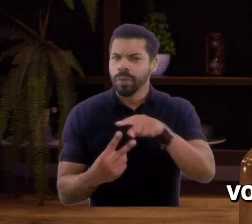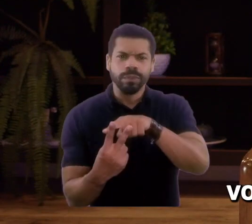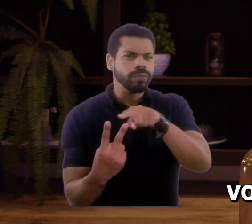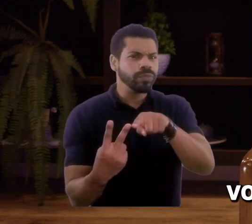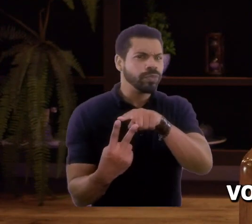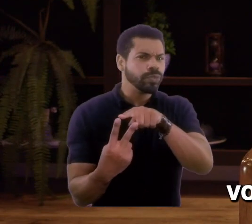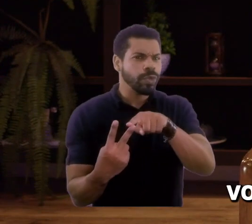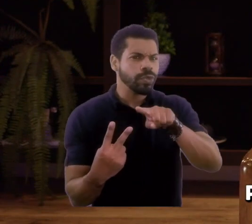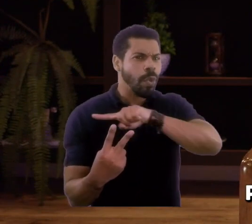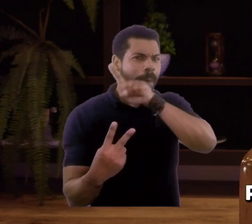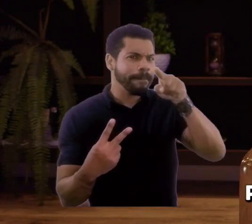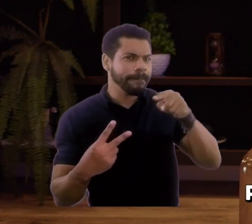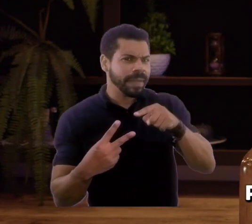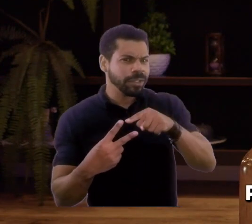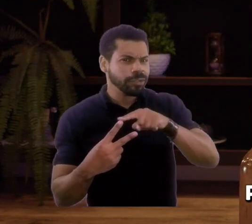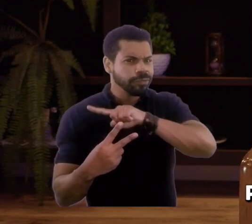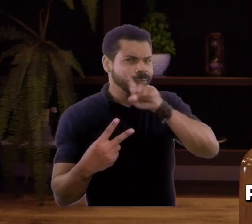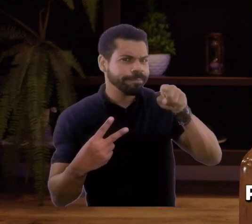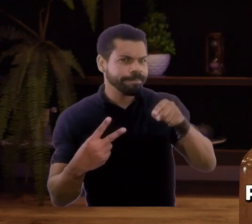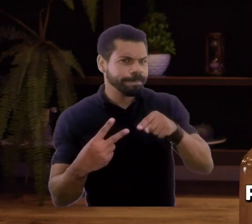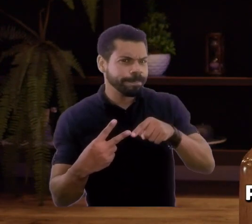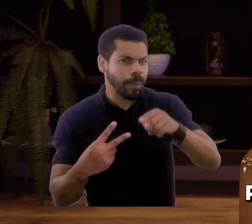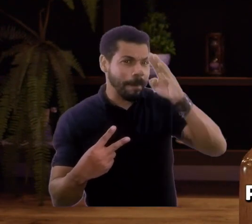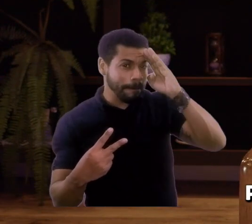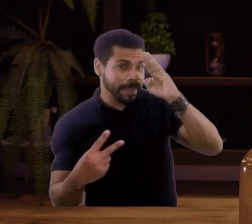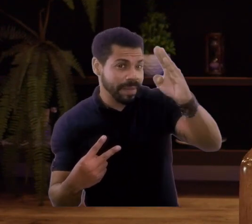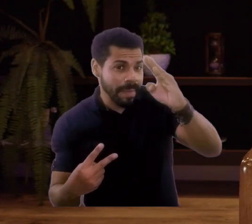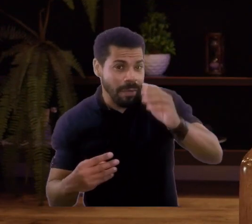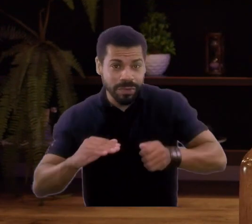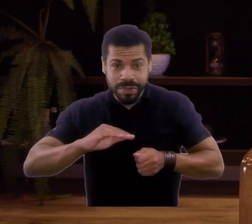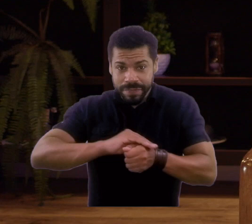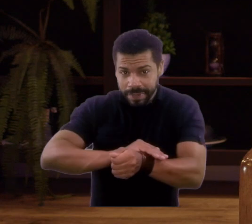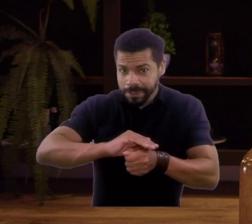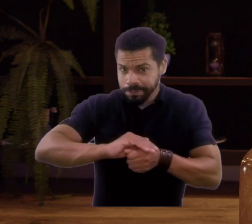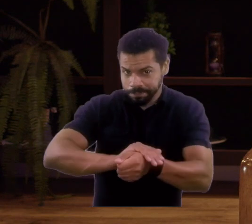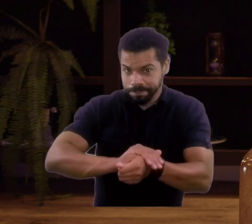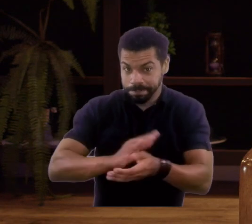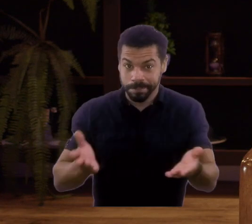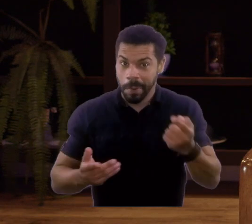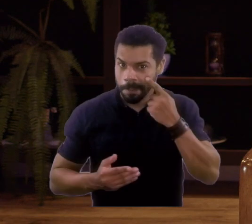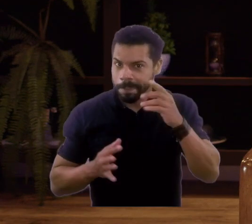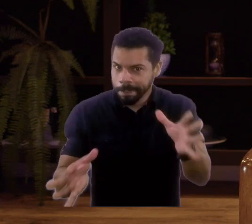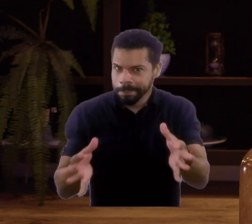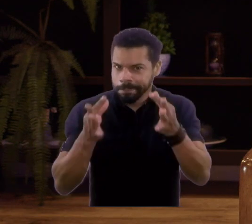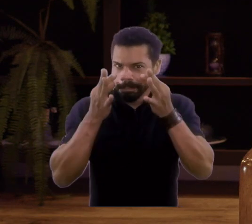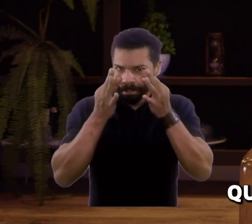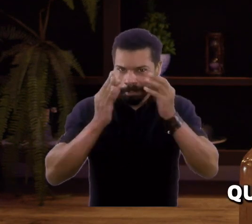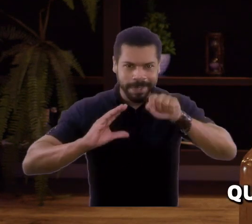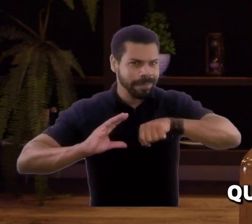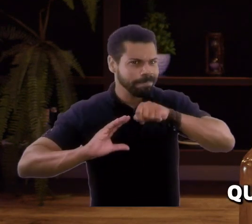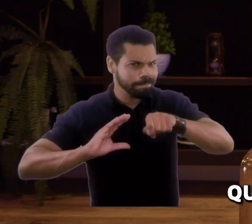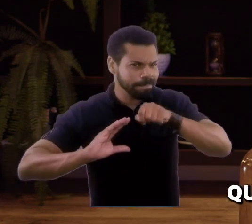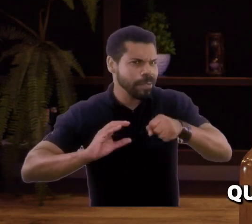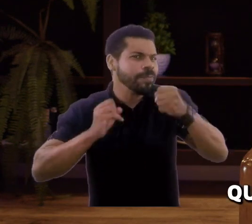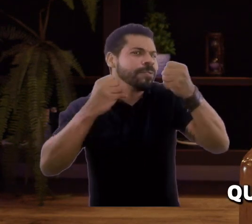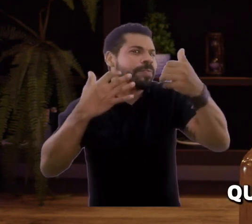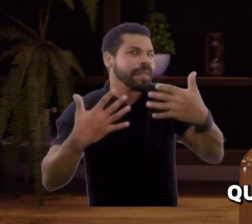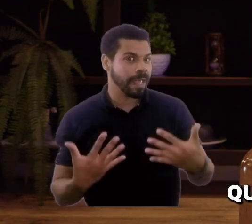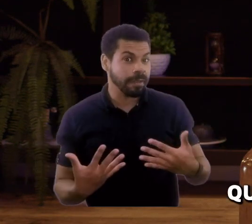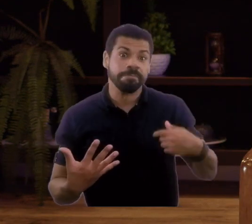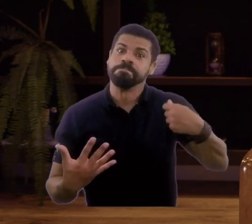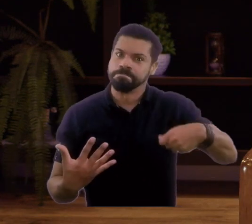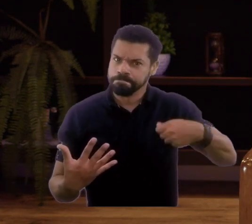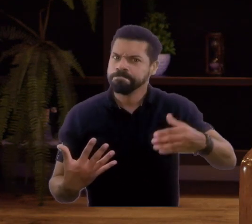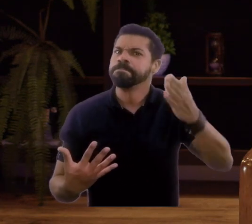são os dois objetivos prioritários de todo investidor? Então se liga aqui nesse vídeo que eu vou te contar quais são eles e por que